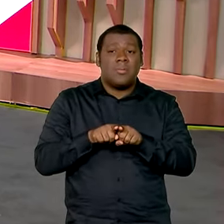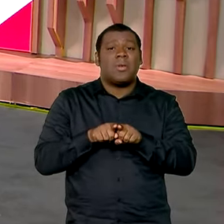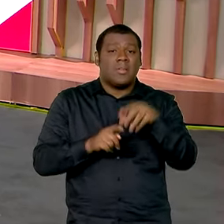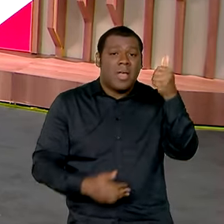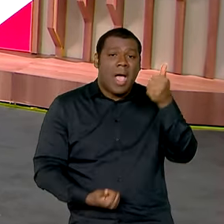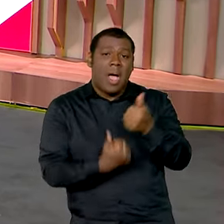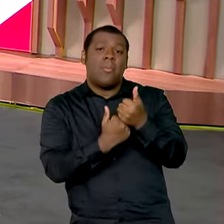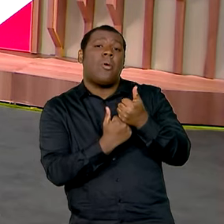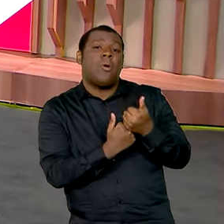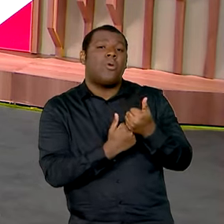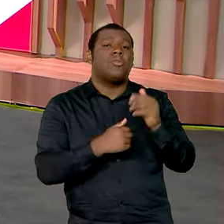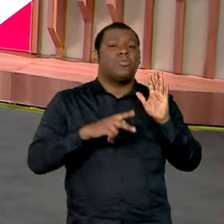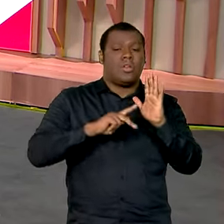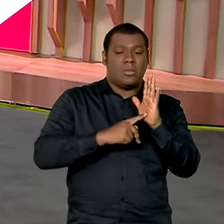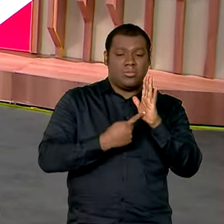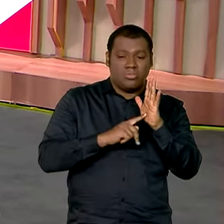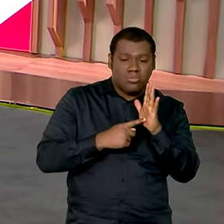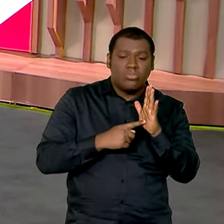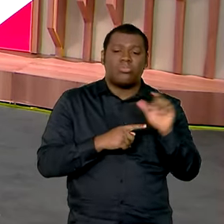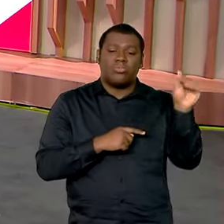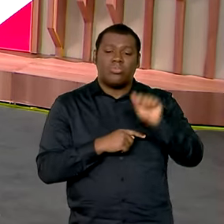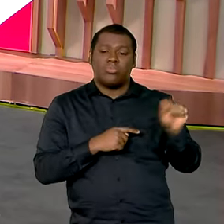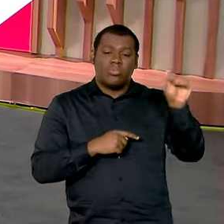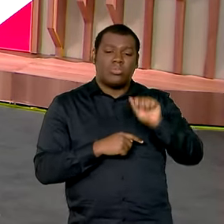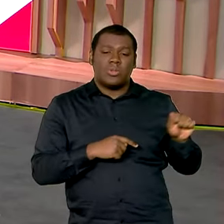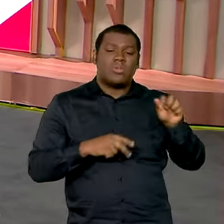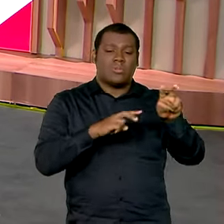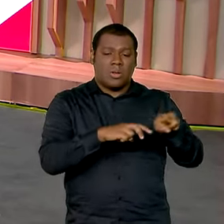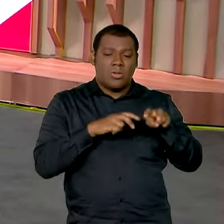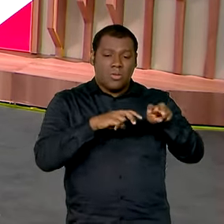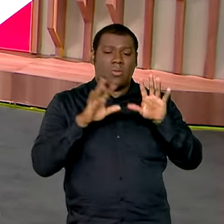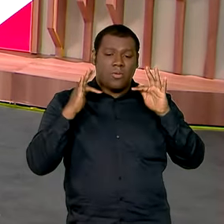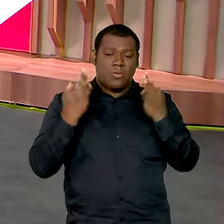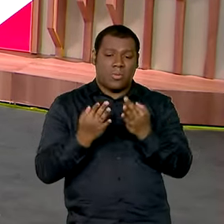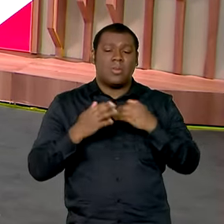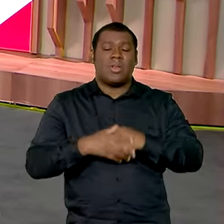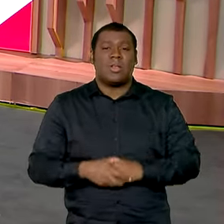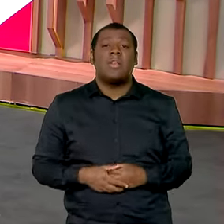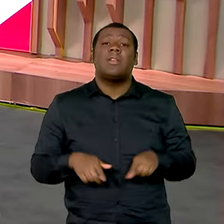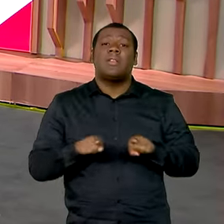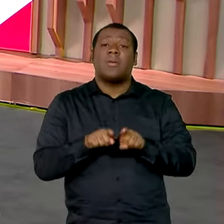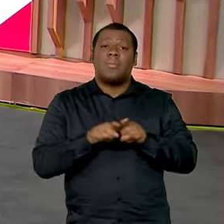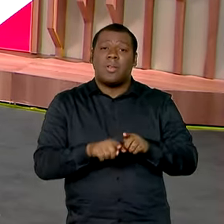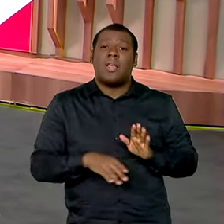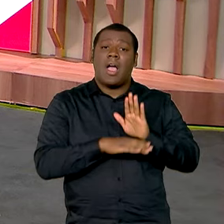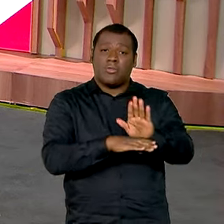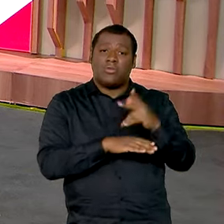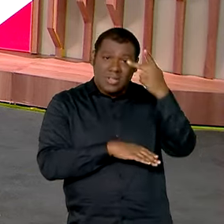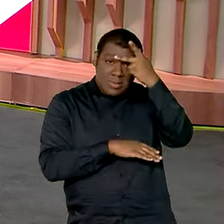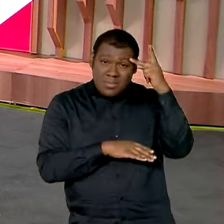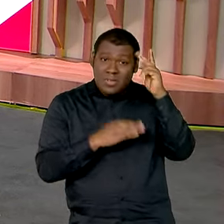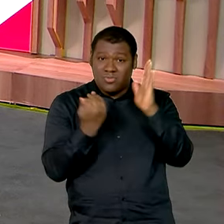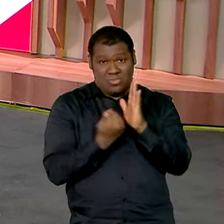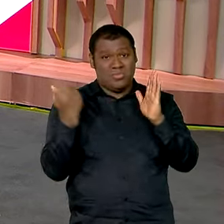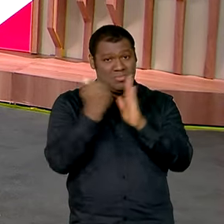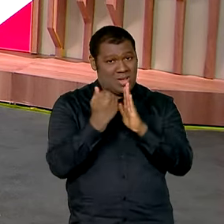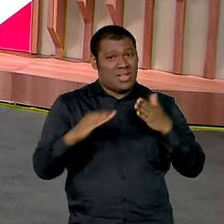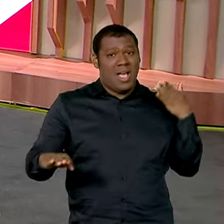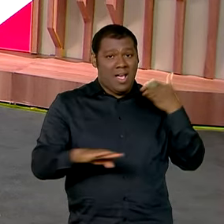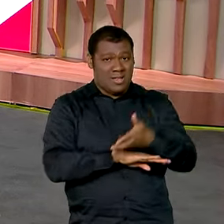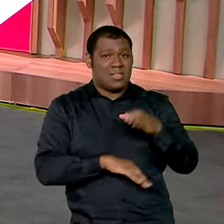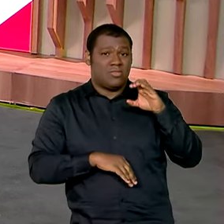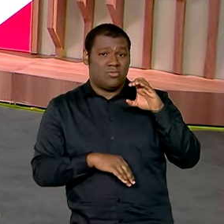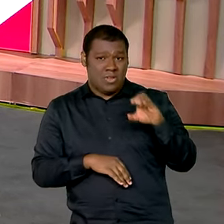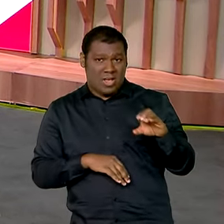bolo dos médios mas os pequenos agora vão ter mais acesso ao crédito essa é uma preocupação do próximo plano